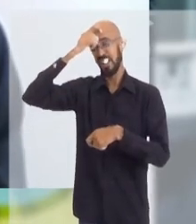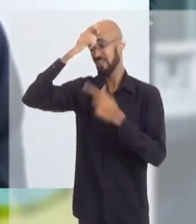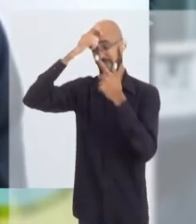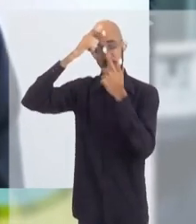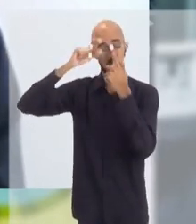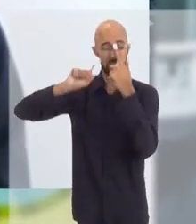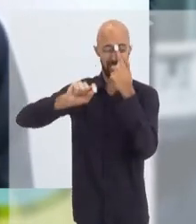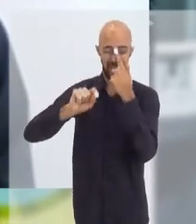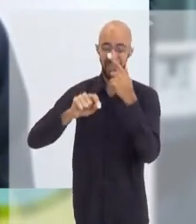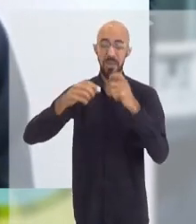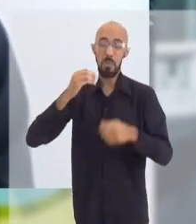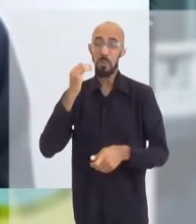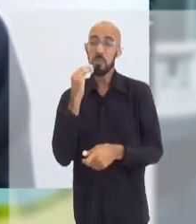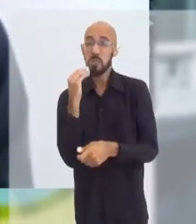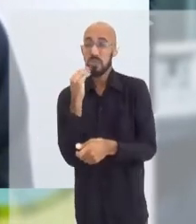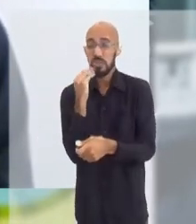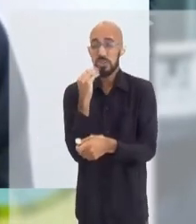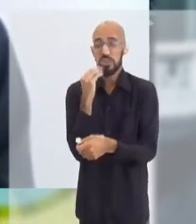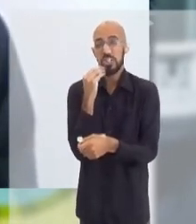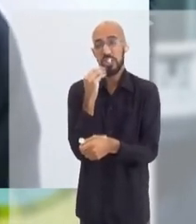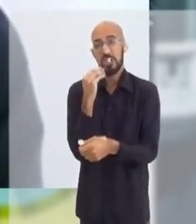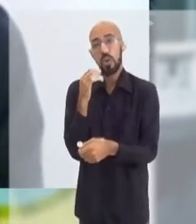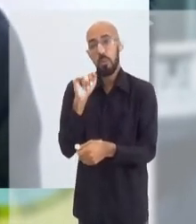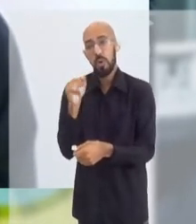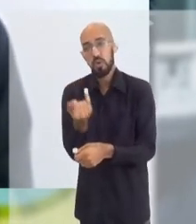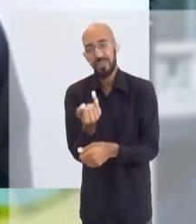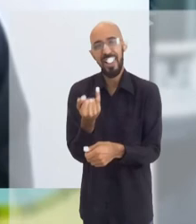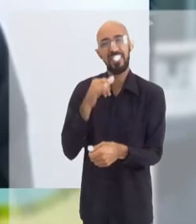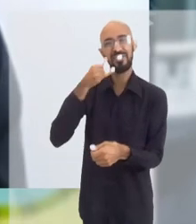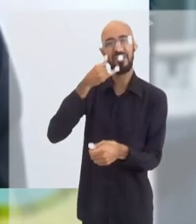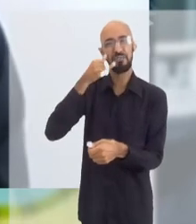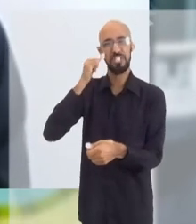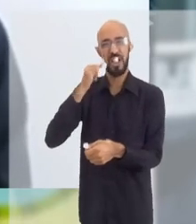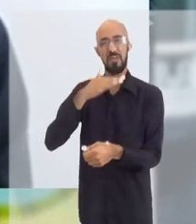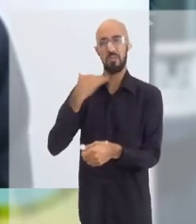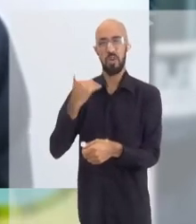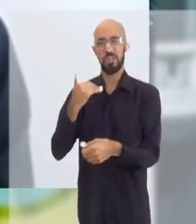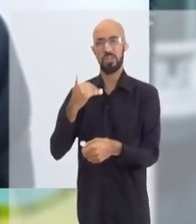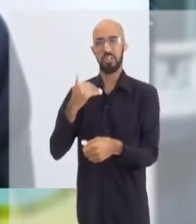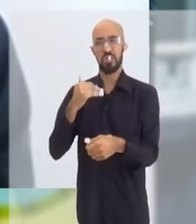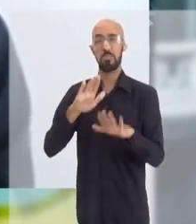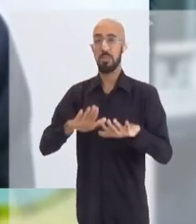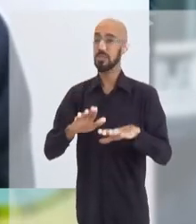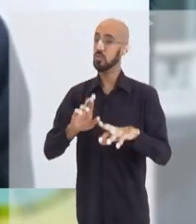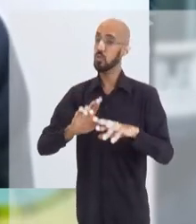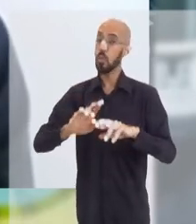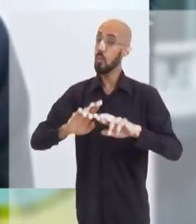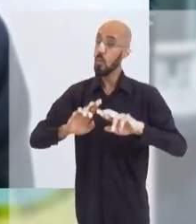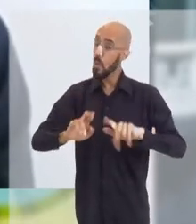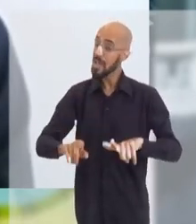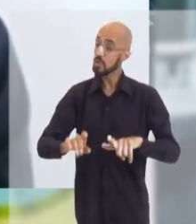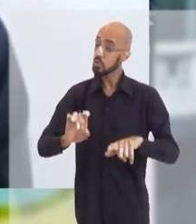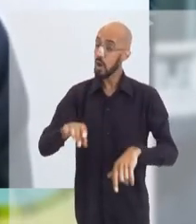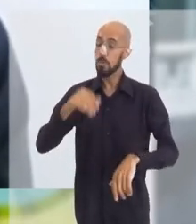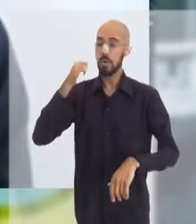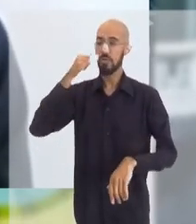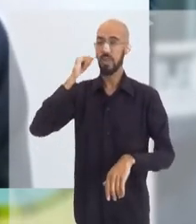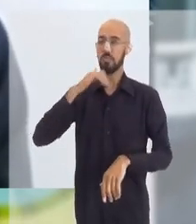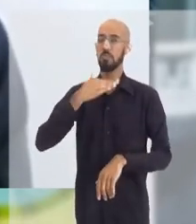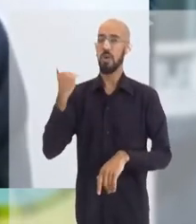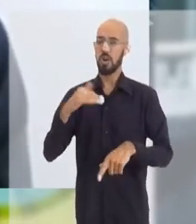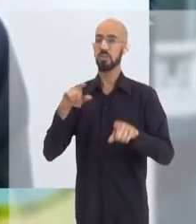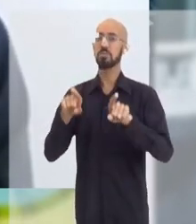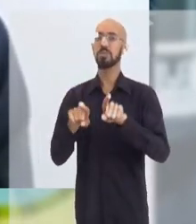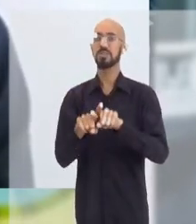não poderem ter oportunidade e não evitou. E não é só morte, a gente vacina não só para